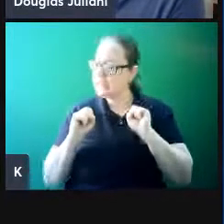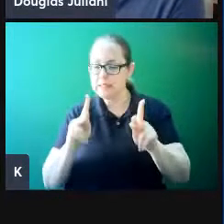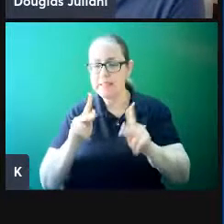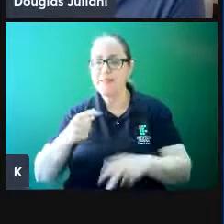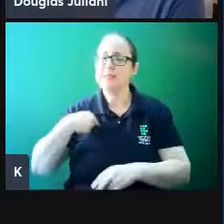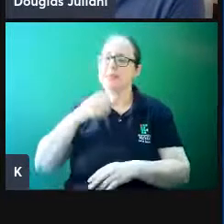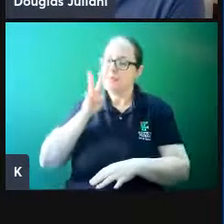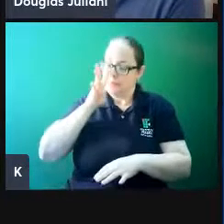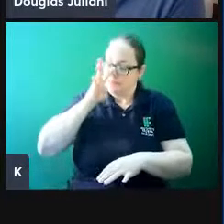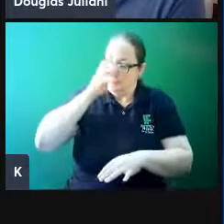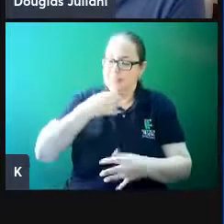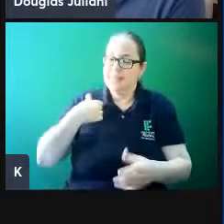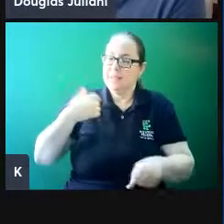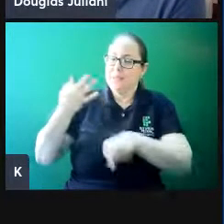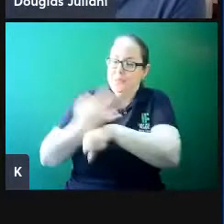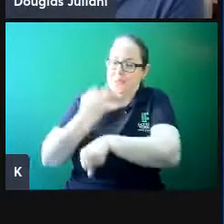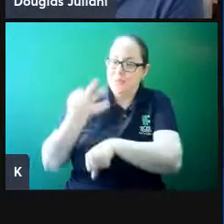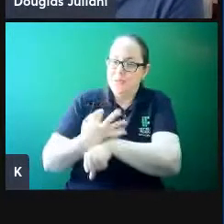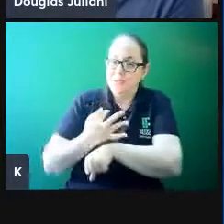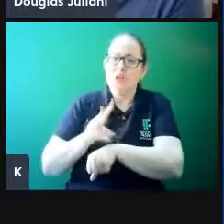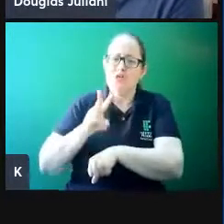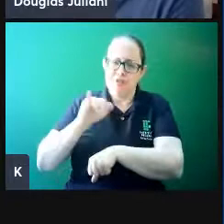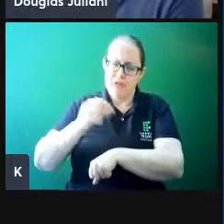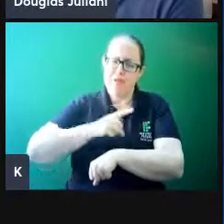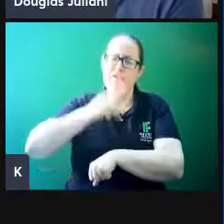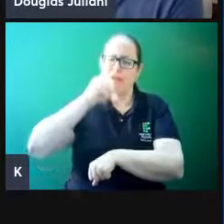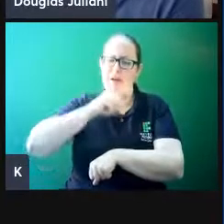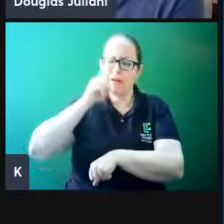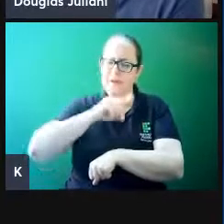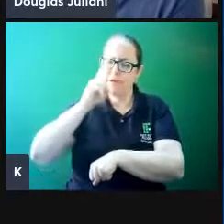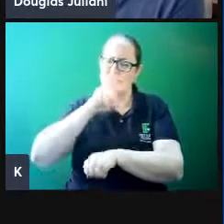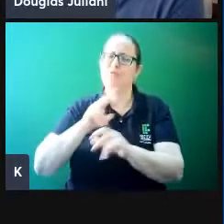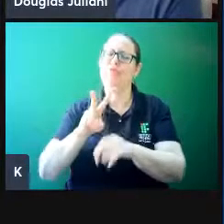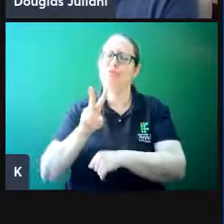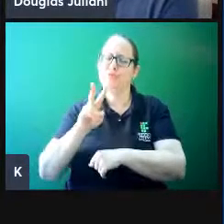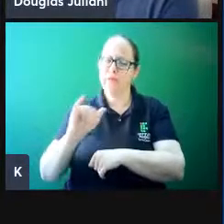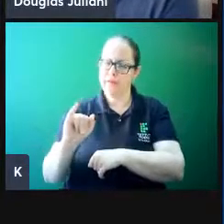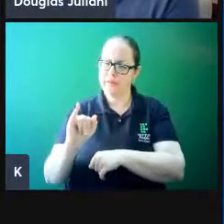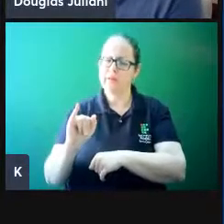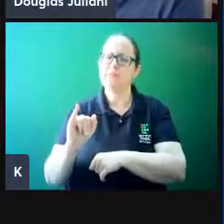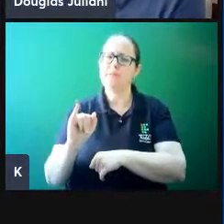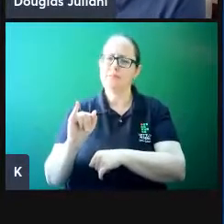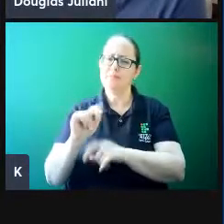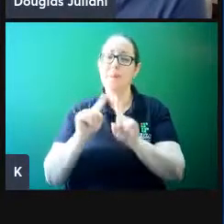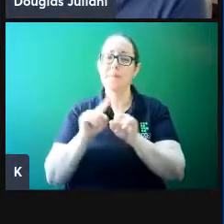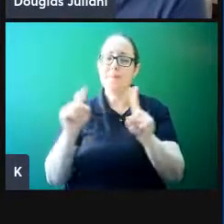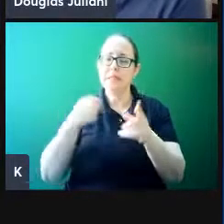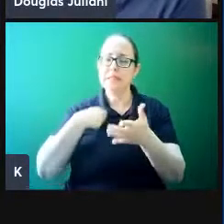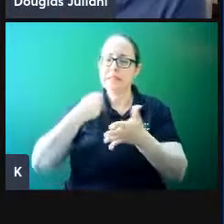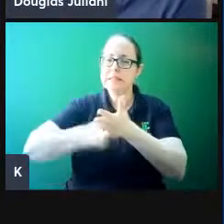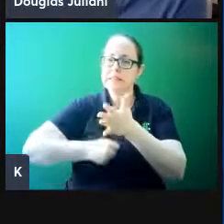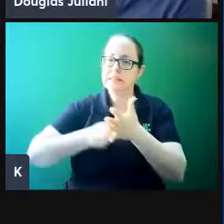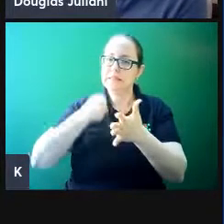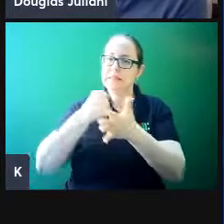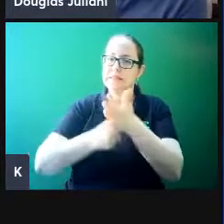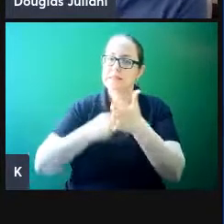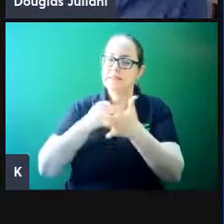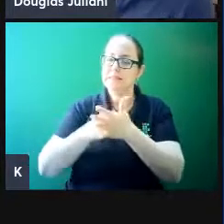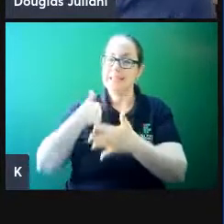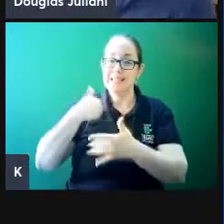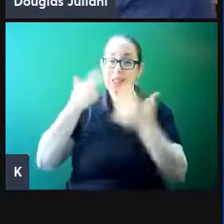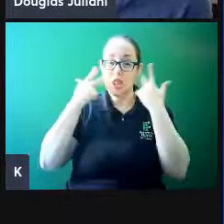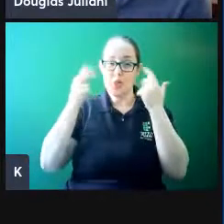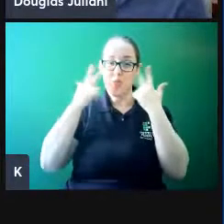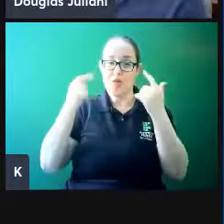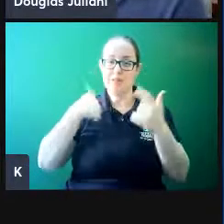resiliência, já que a gente vai falhar muito, então, se a gente vai ter resistência, se a gente naturalmente tem uma resistência, como